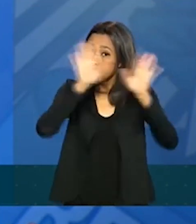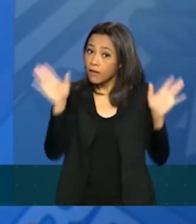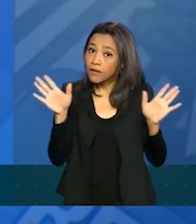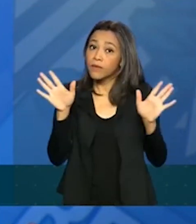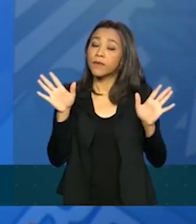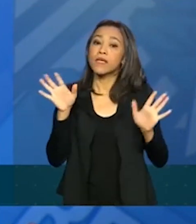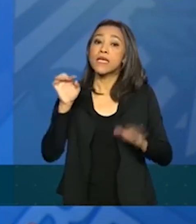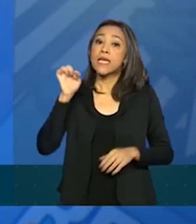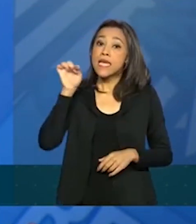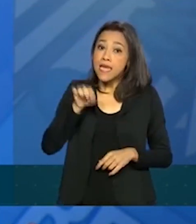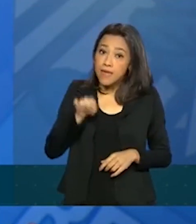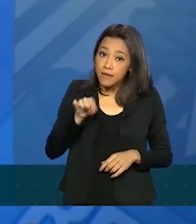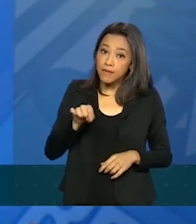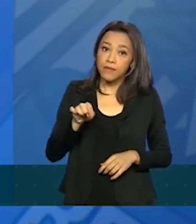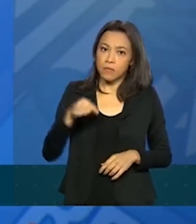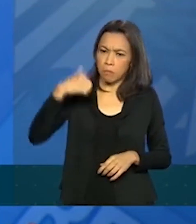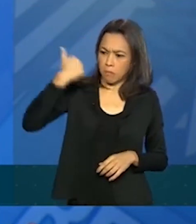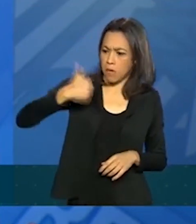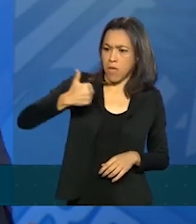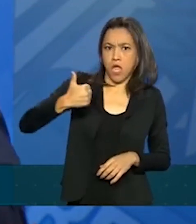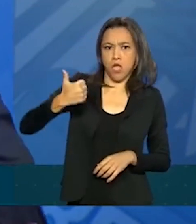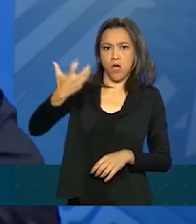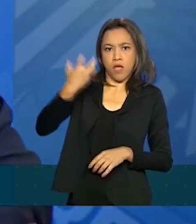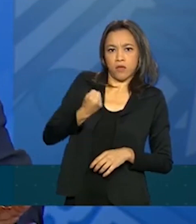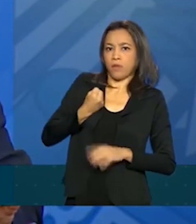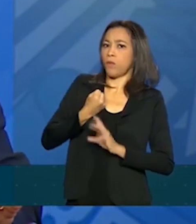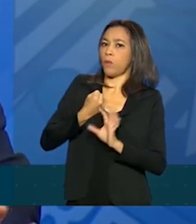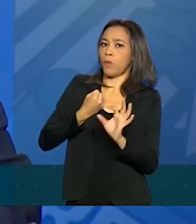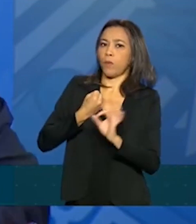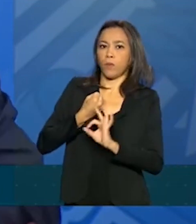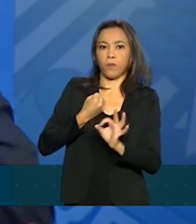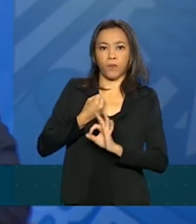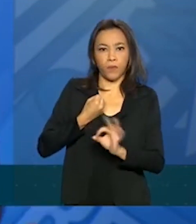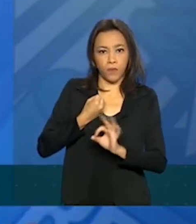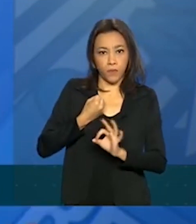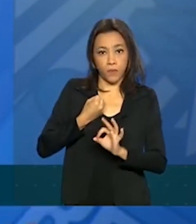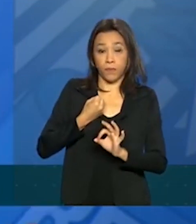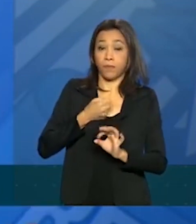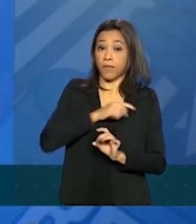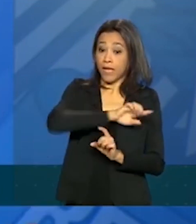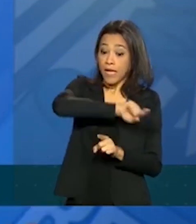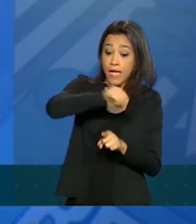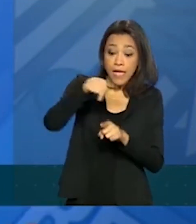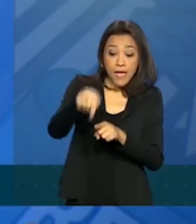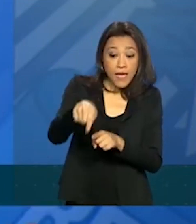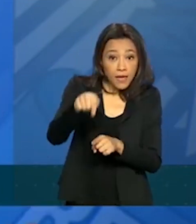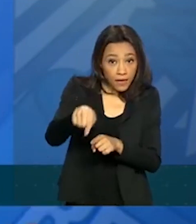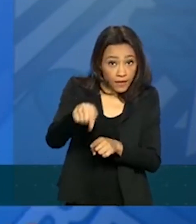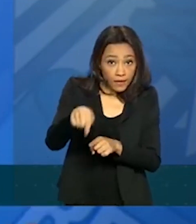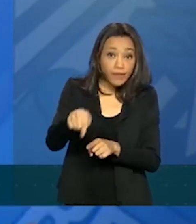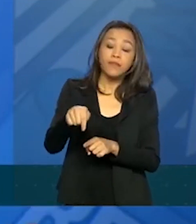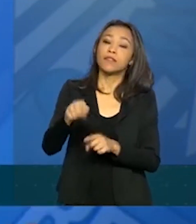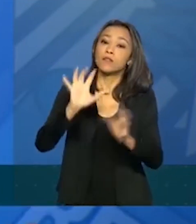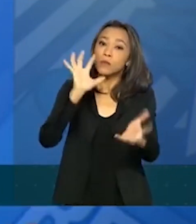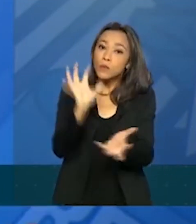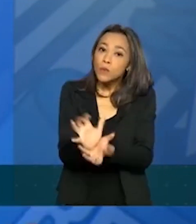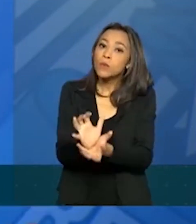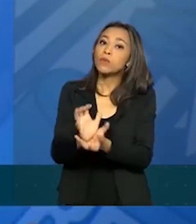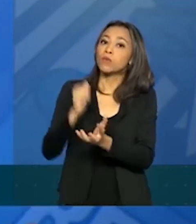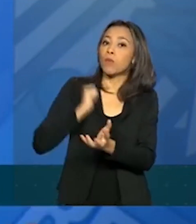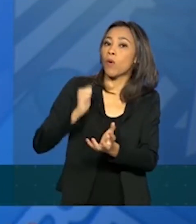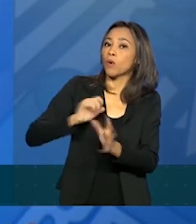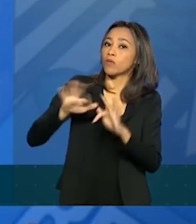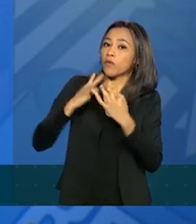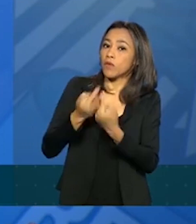receberão no primeiro momento, porque eles já estão acostumados, há mais de 10 anos, receber de uma determinada maneira. Só que o